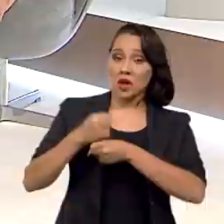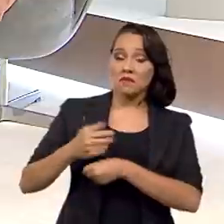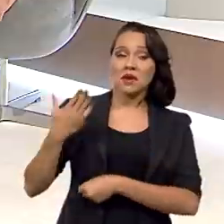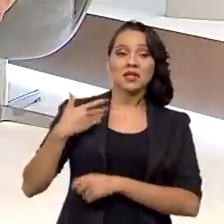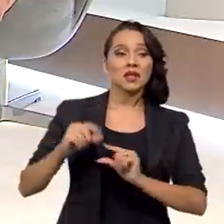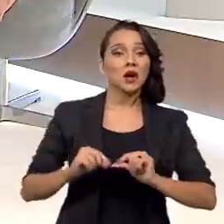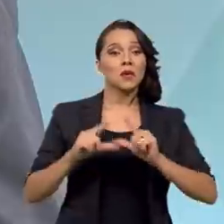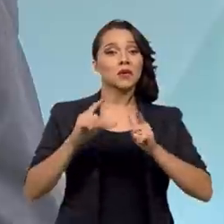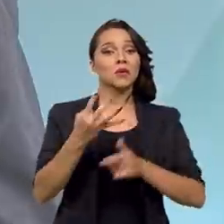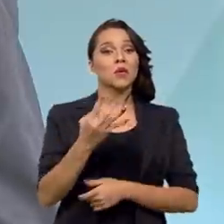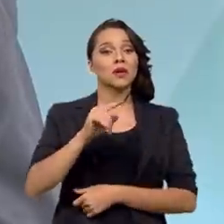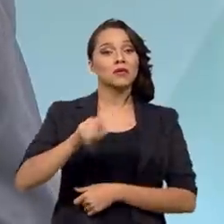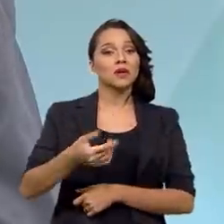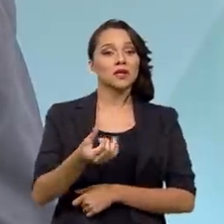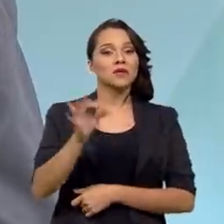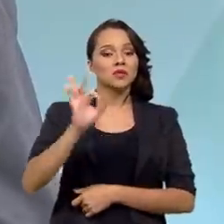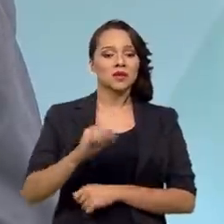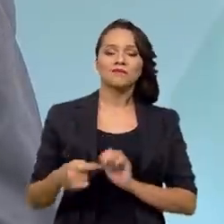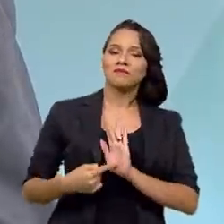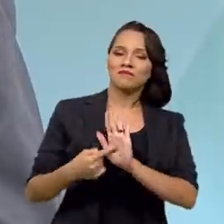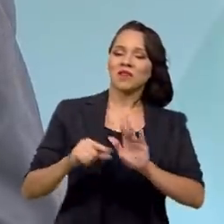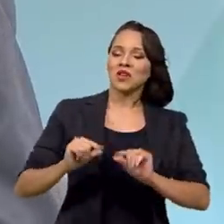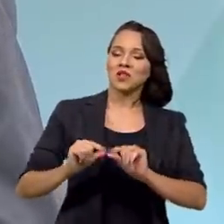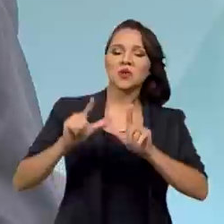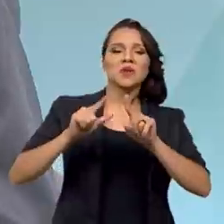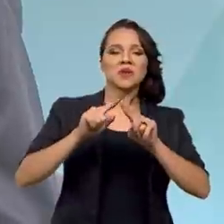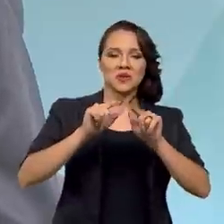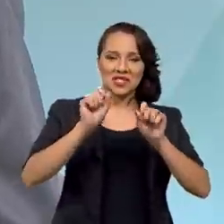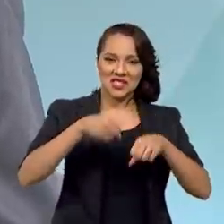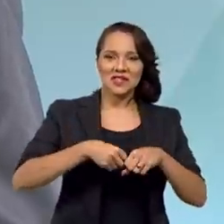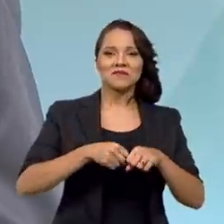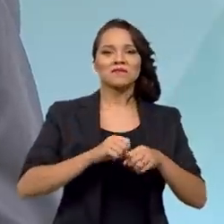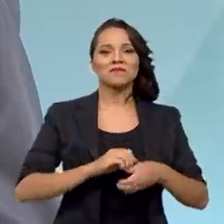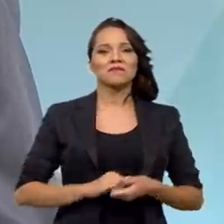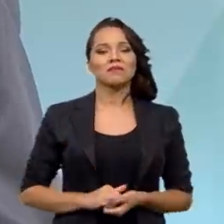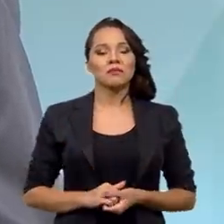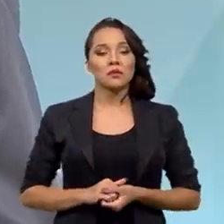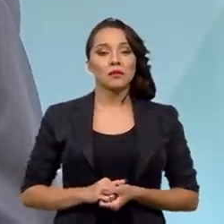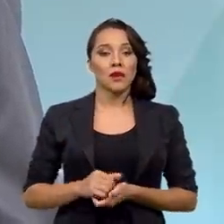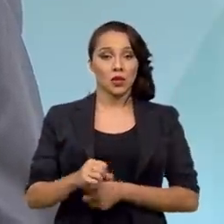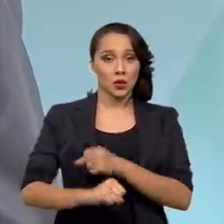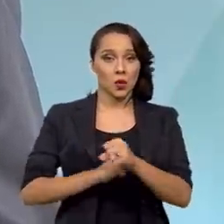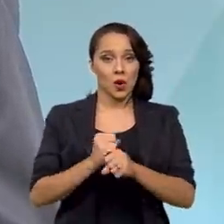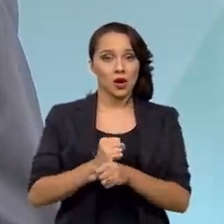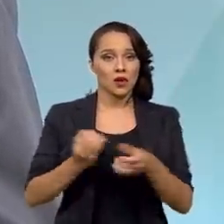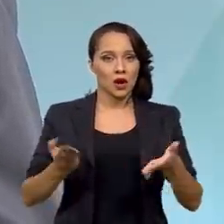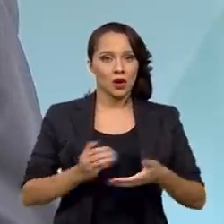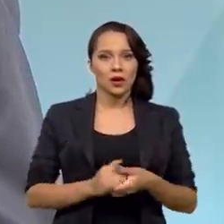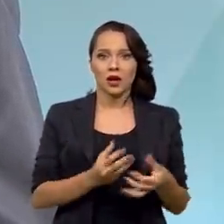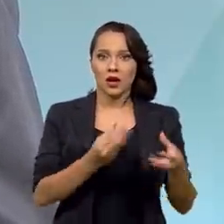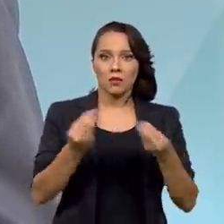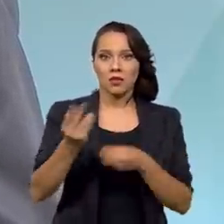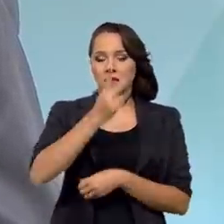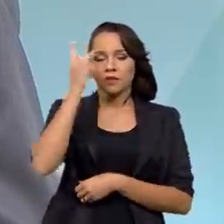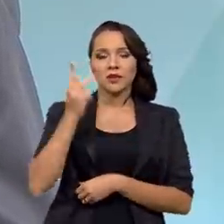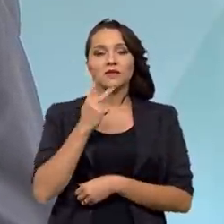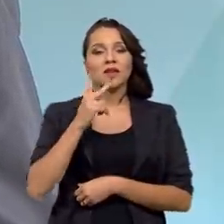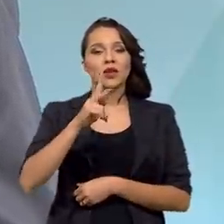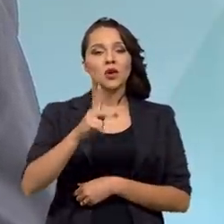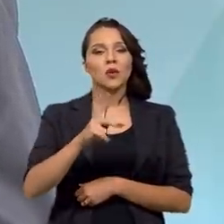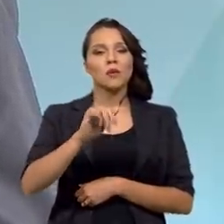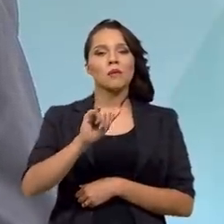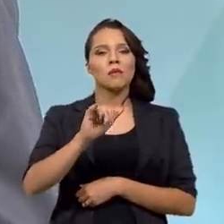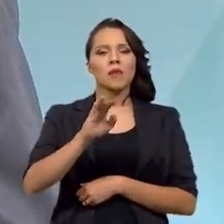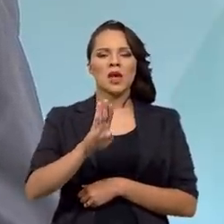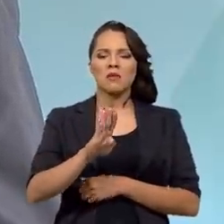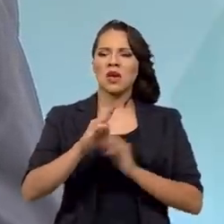,6% e mostramos que crescemos em V. Nesse ano, muita gente dizendo que o PIB ia crescer